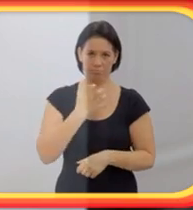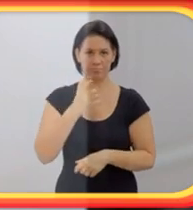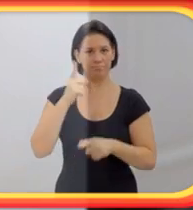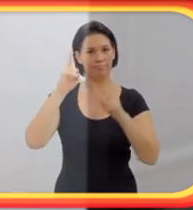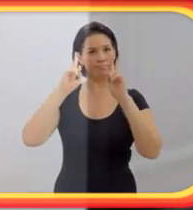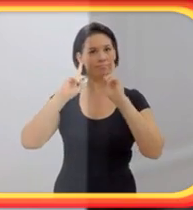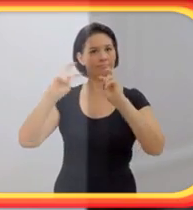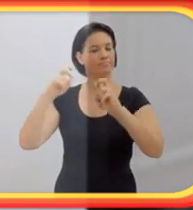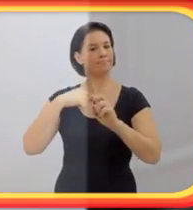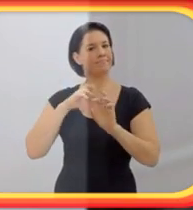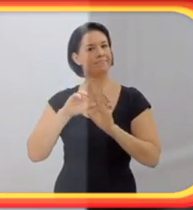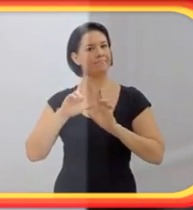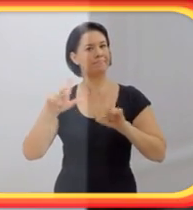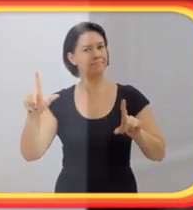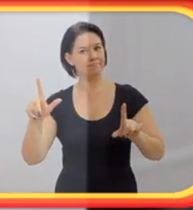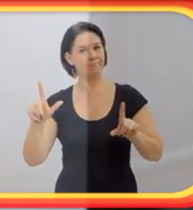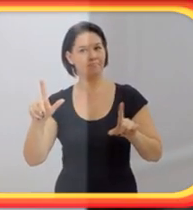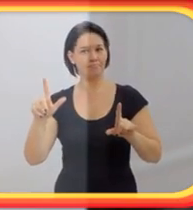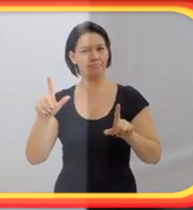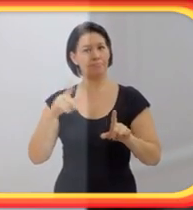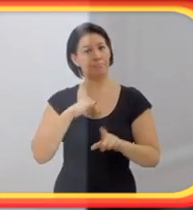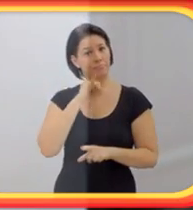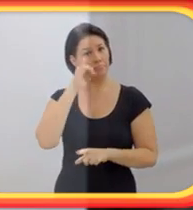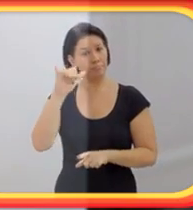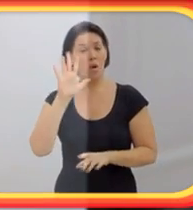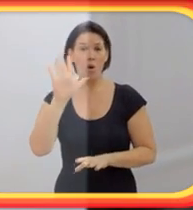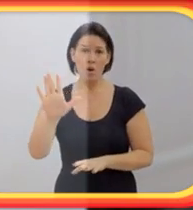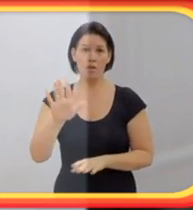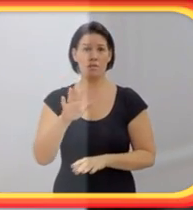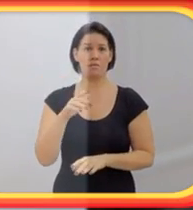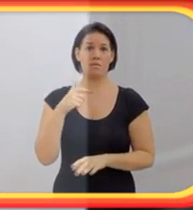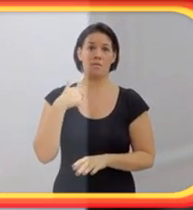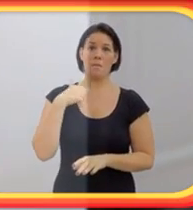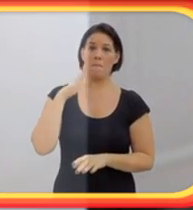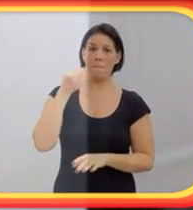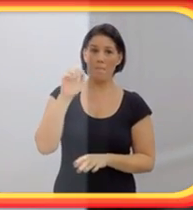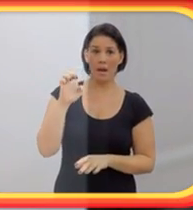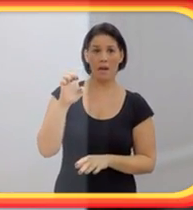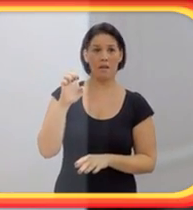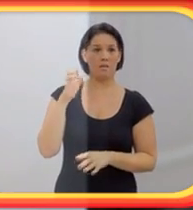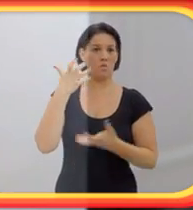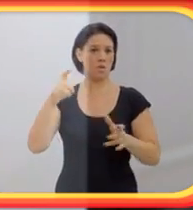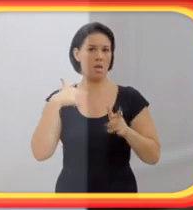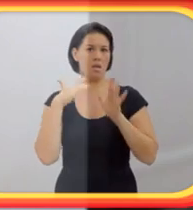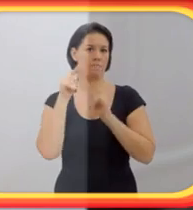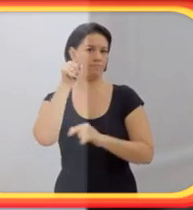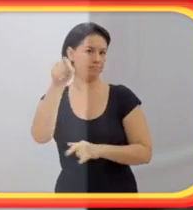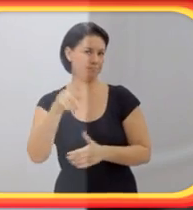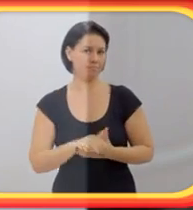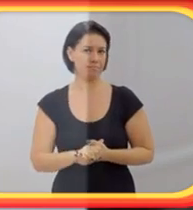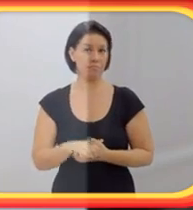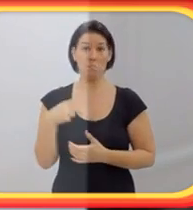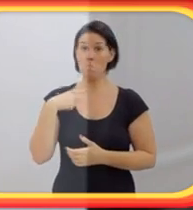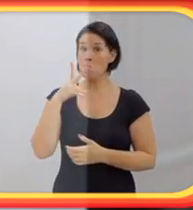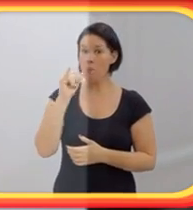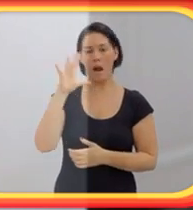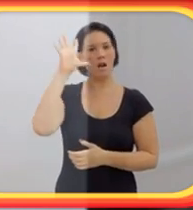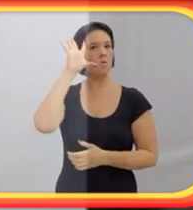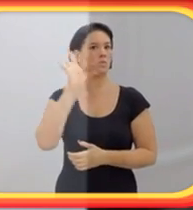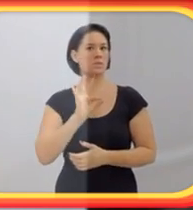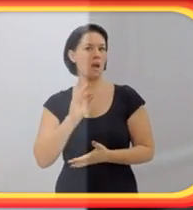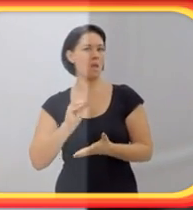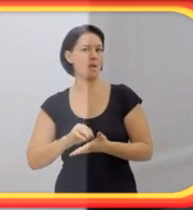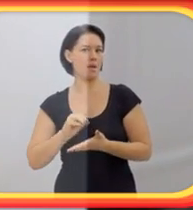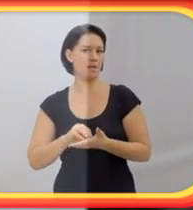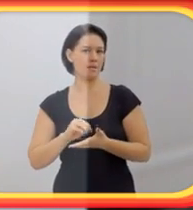que eu estava bem diferente e daí falei para ele, olha Eduardo, é assim, assim, assim. A minha mãe não quer que eu namore contigo. Meu pai